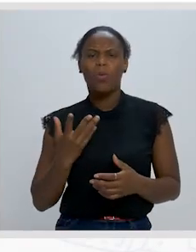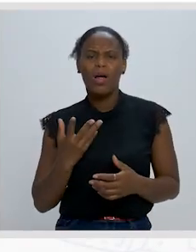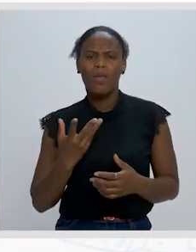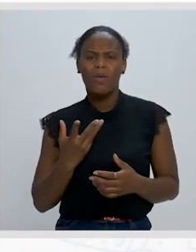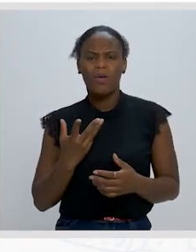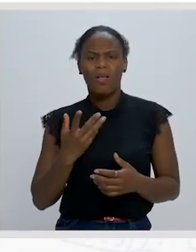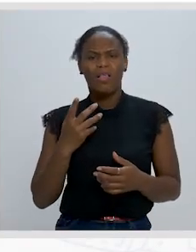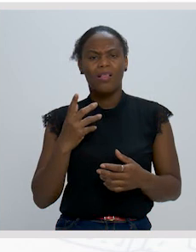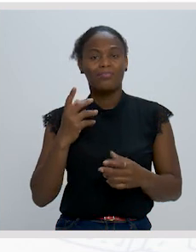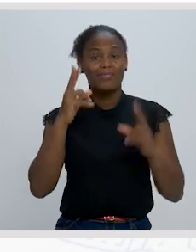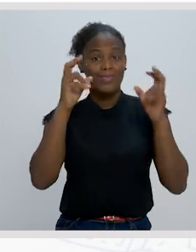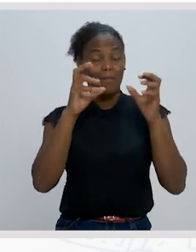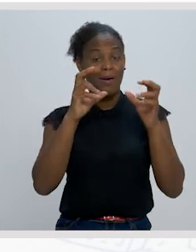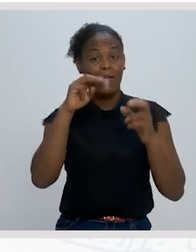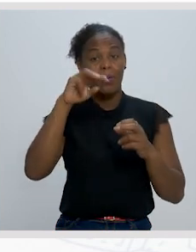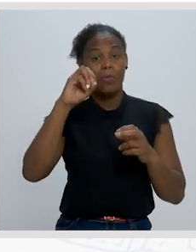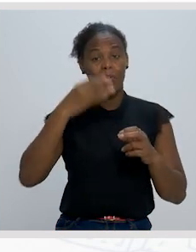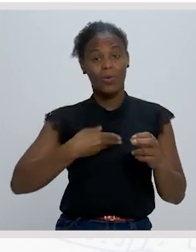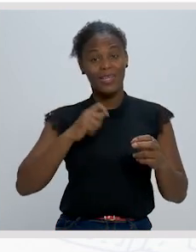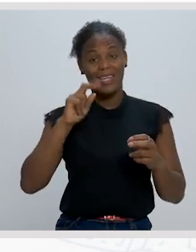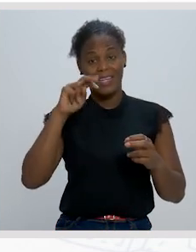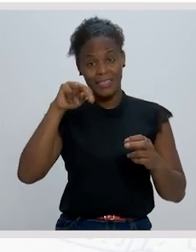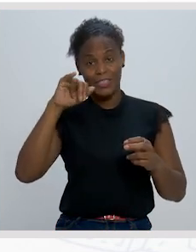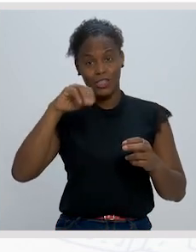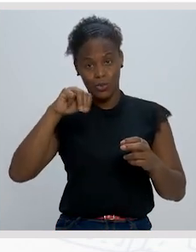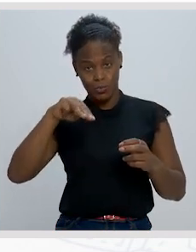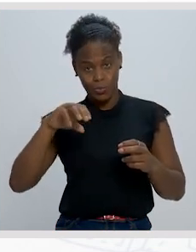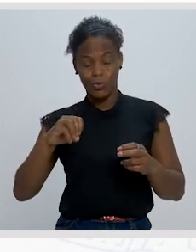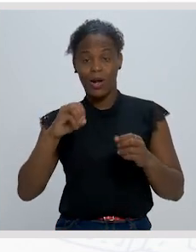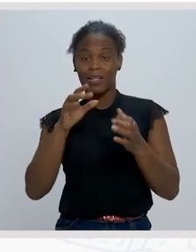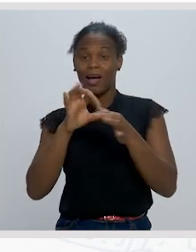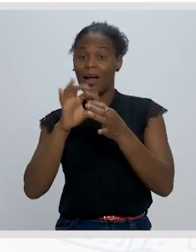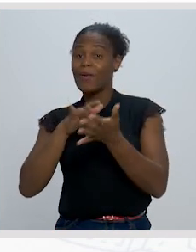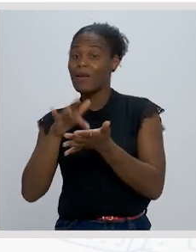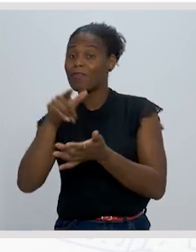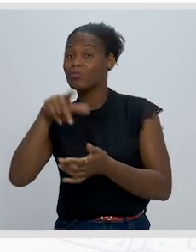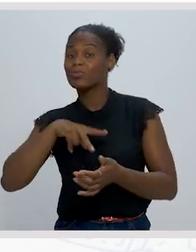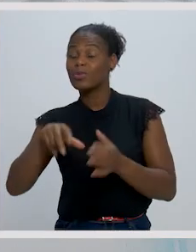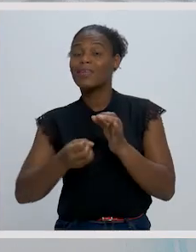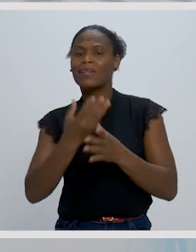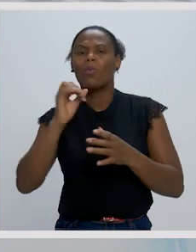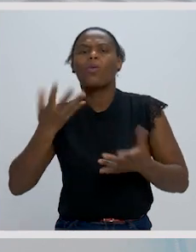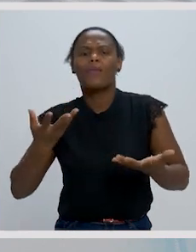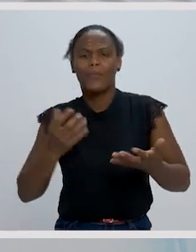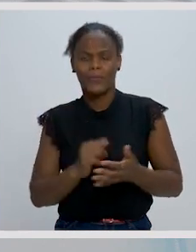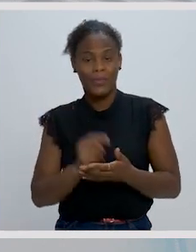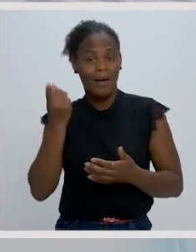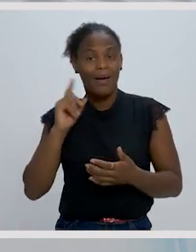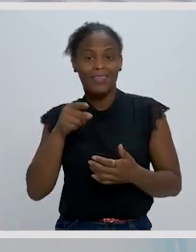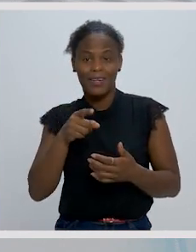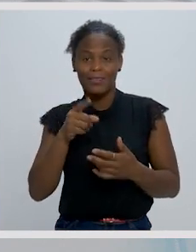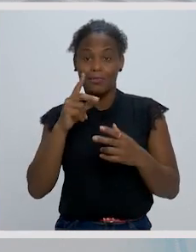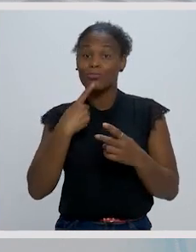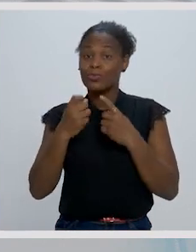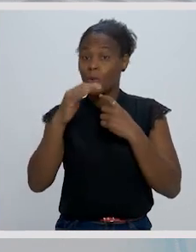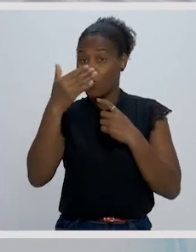Quando surgiu o modernismo literário em Portugal? Uma única questão. E, já